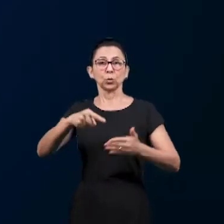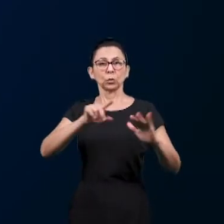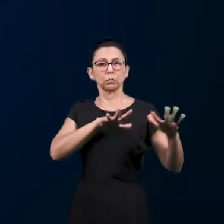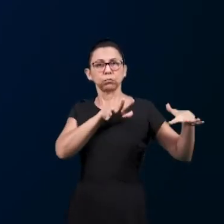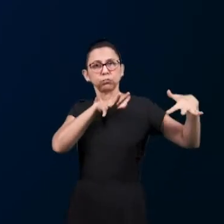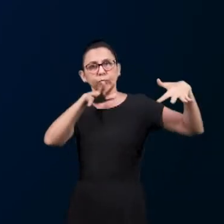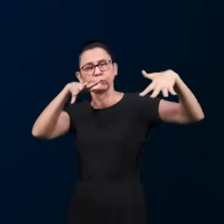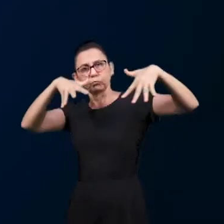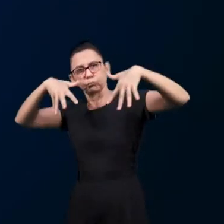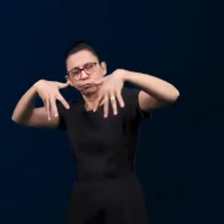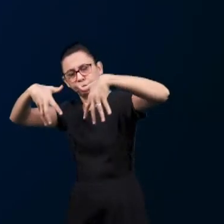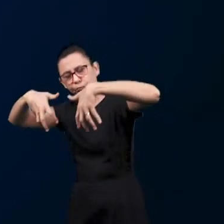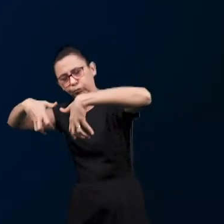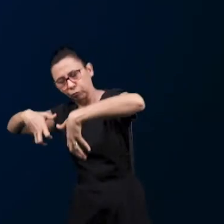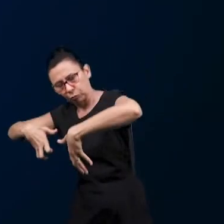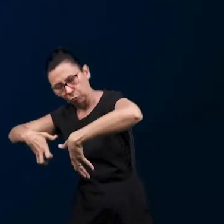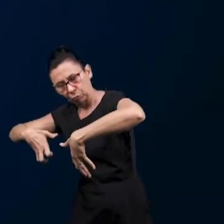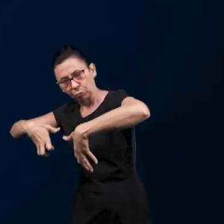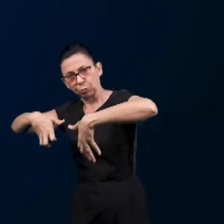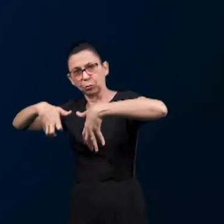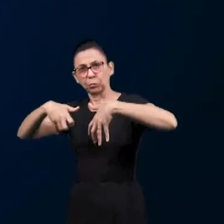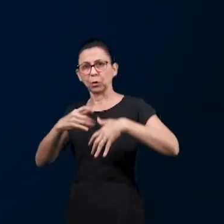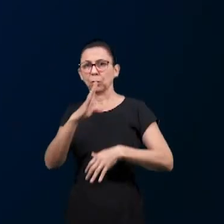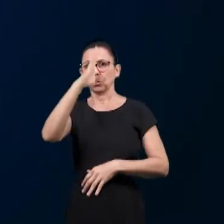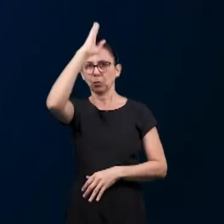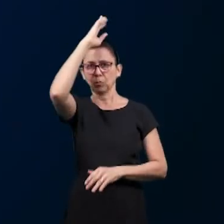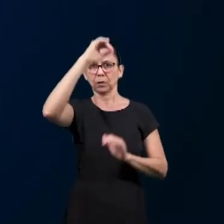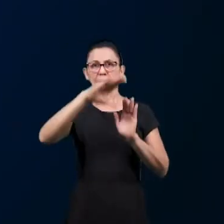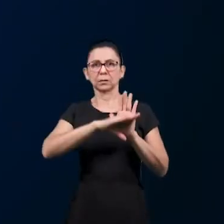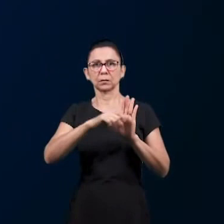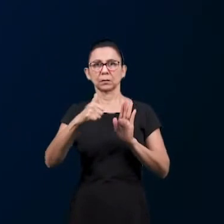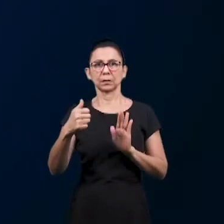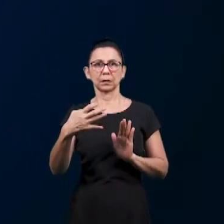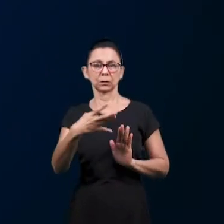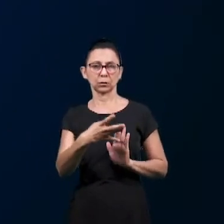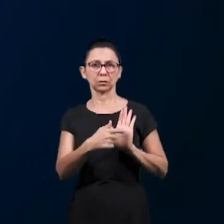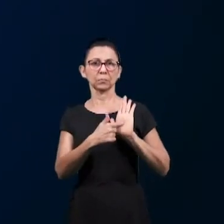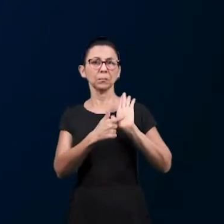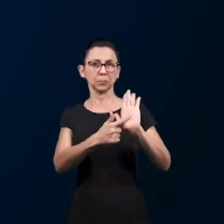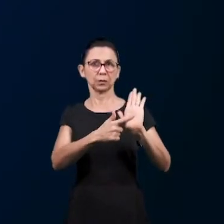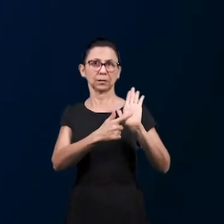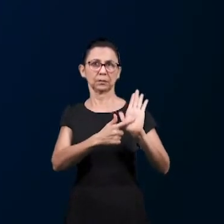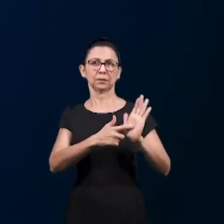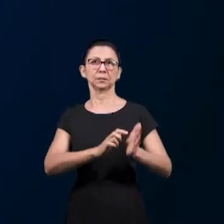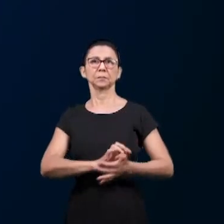joelho se dobrará. Como isso nos afirma ali em Romanos 14, 11.